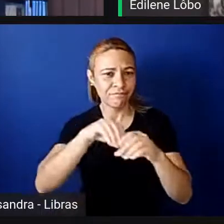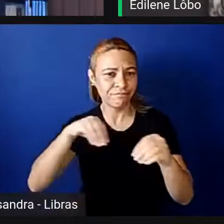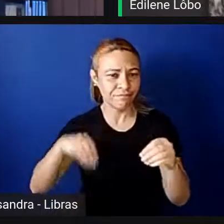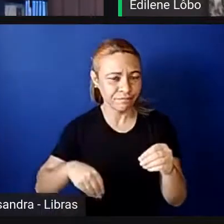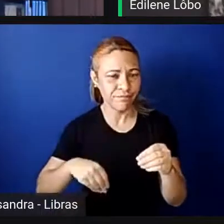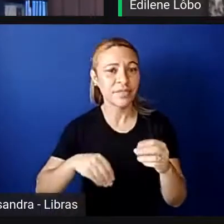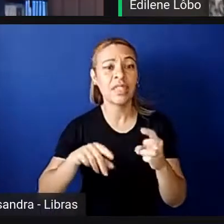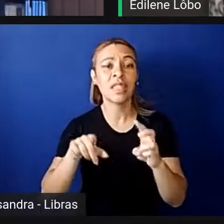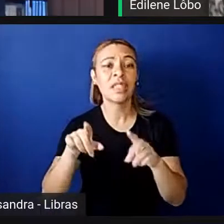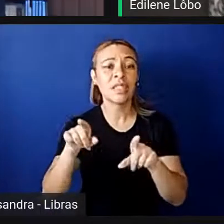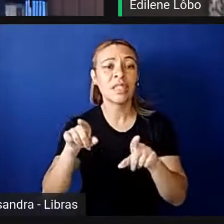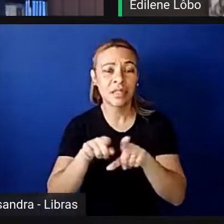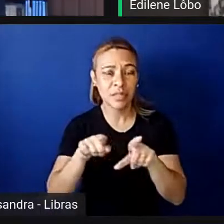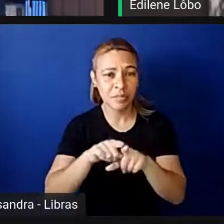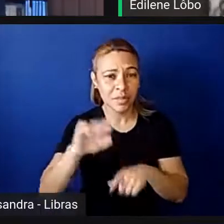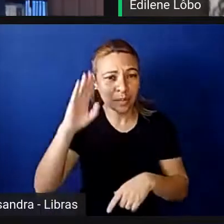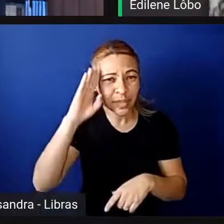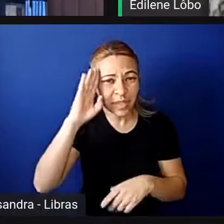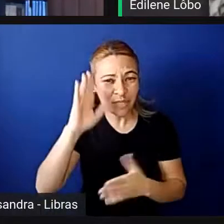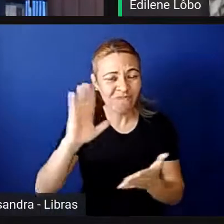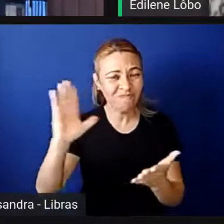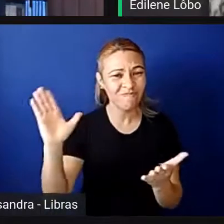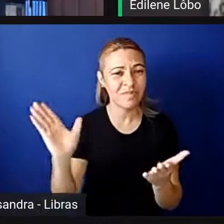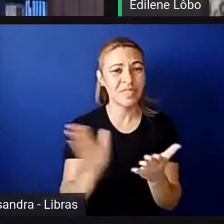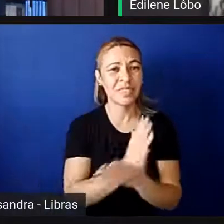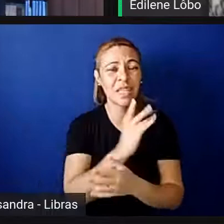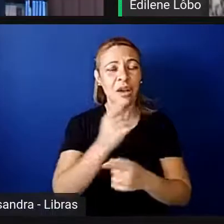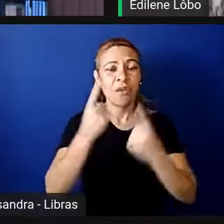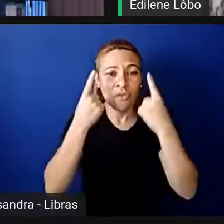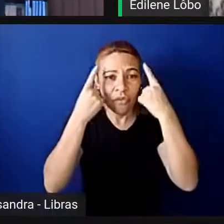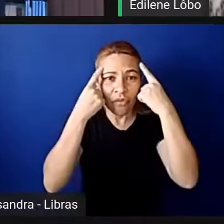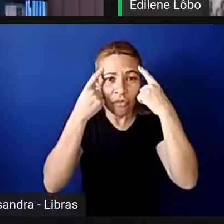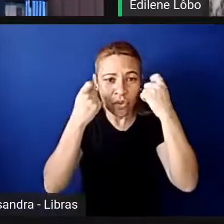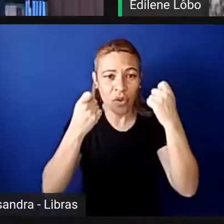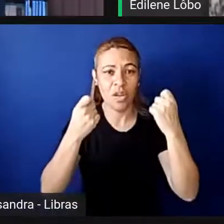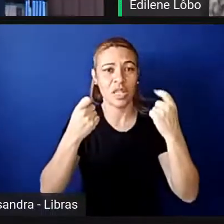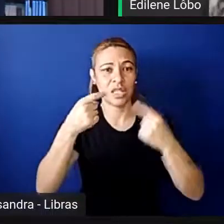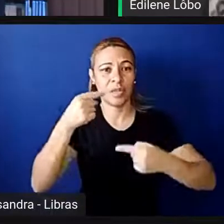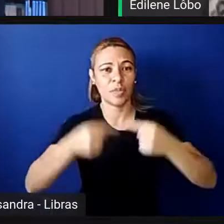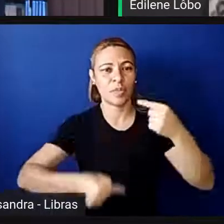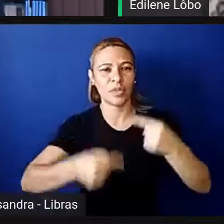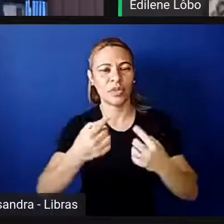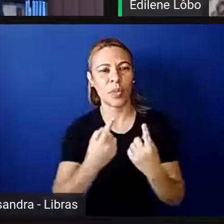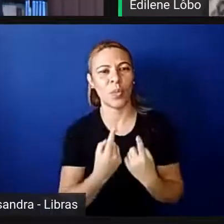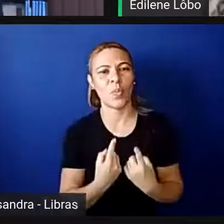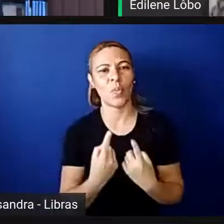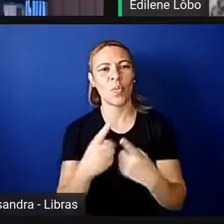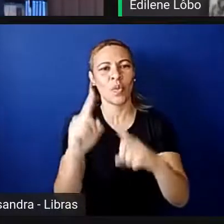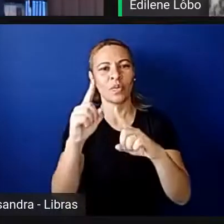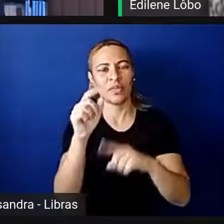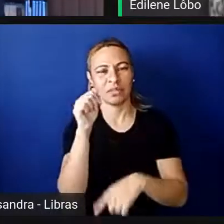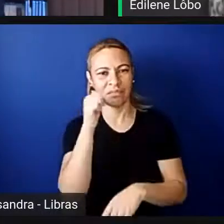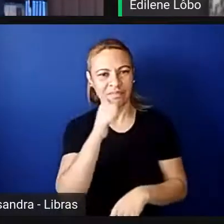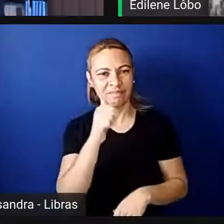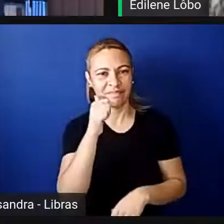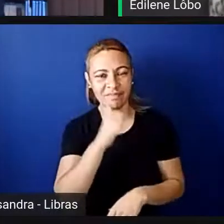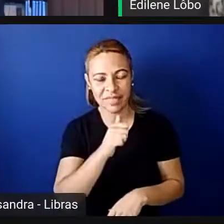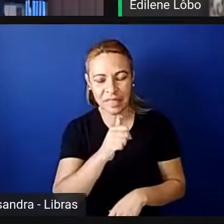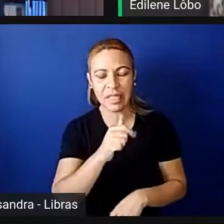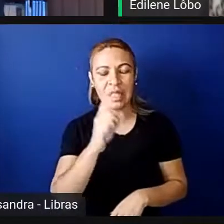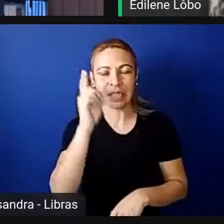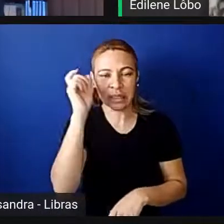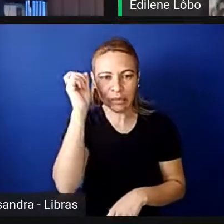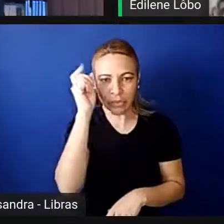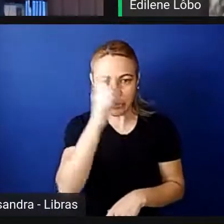principalmente com o combate à violência política contra as mulheres que a duras penas ainda conseguem